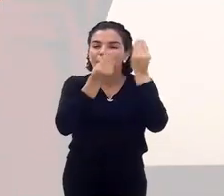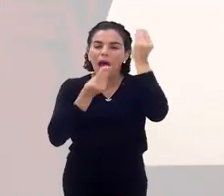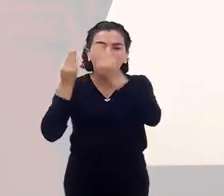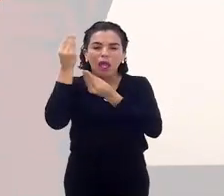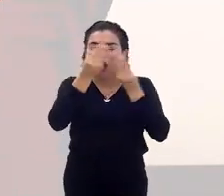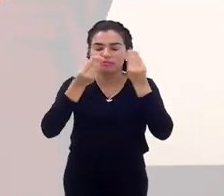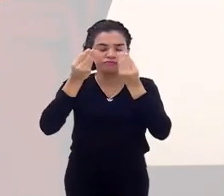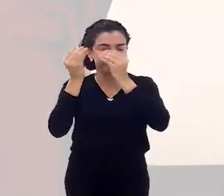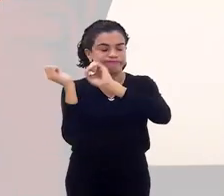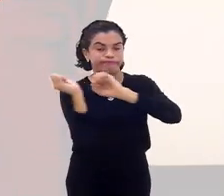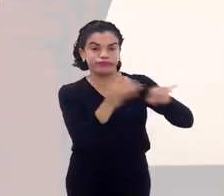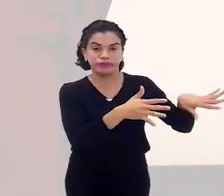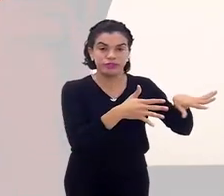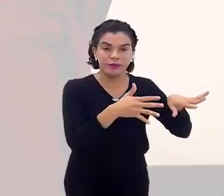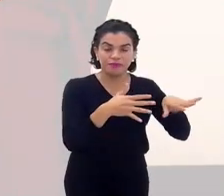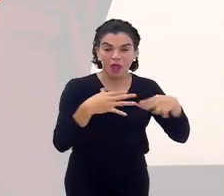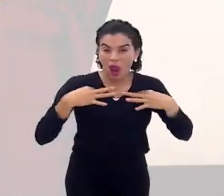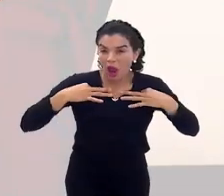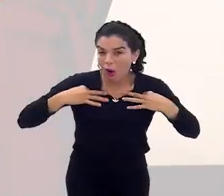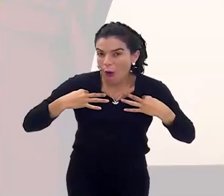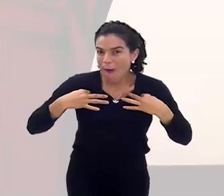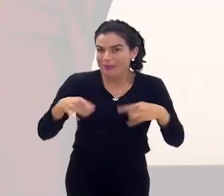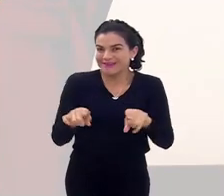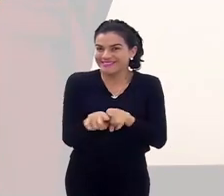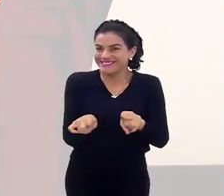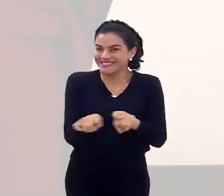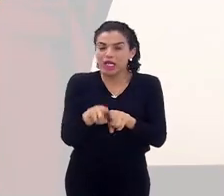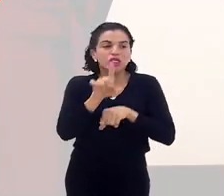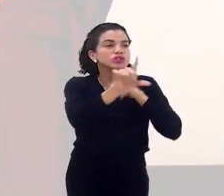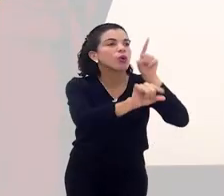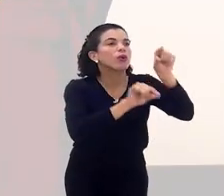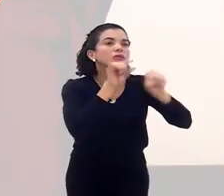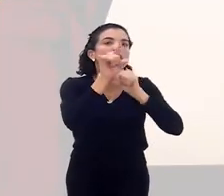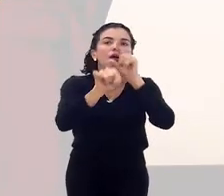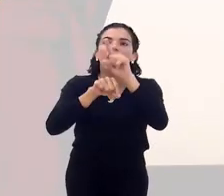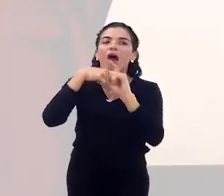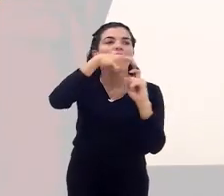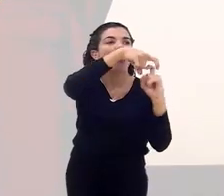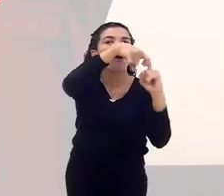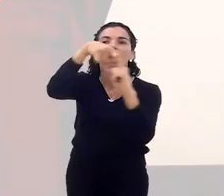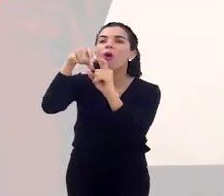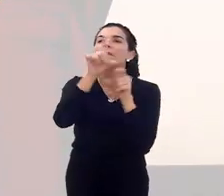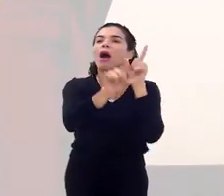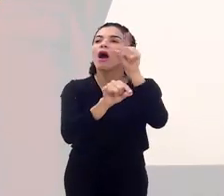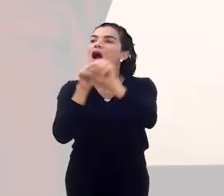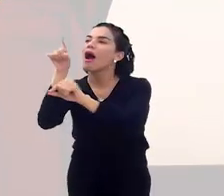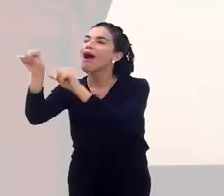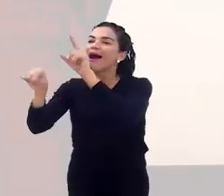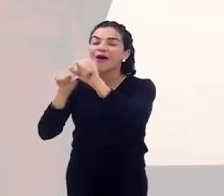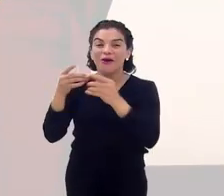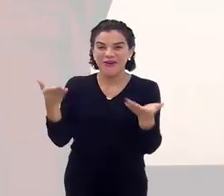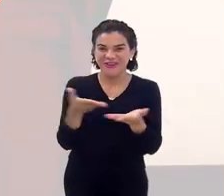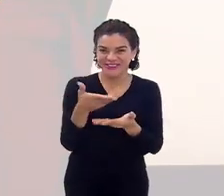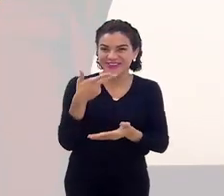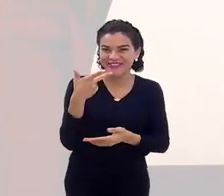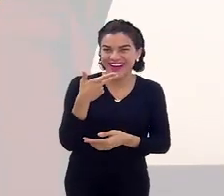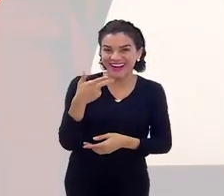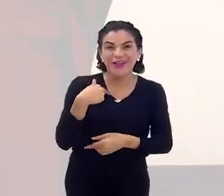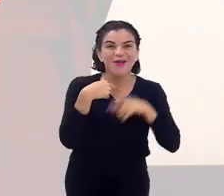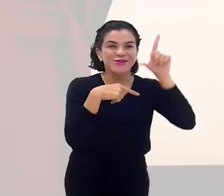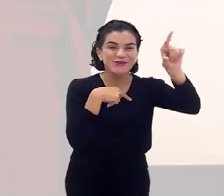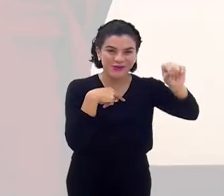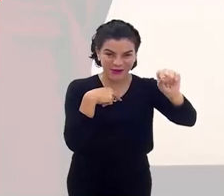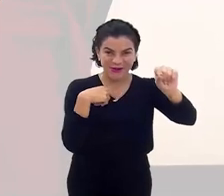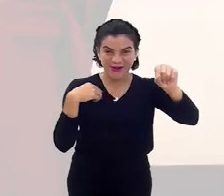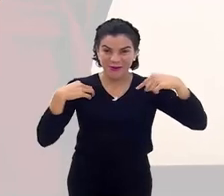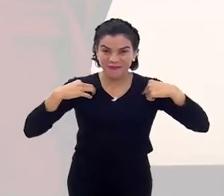eu não ter que pensar... Assim, o fato da roupa em si, né? De escolher no armário que roupa. Hoje, eu falo, né? Eu